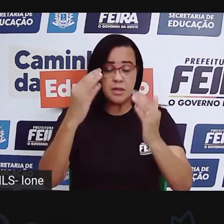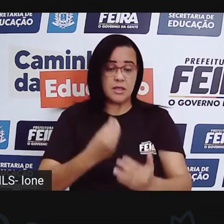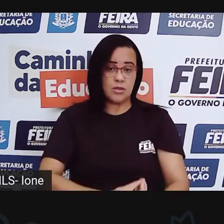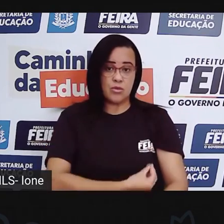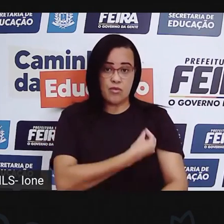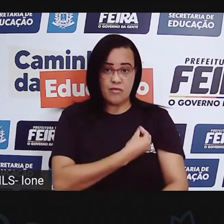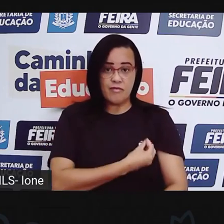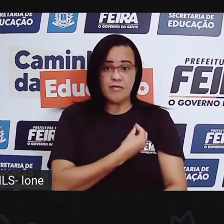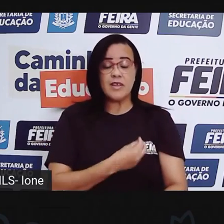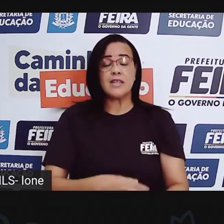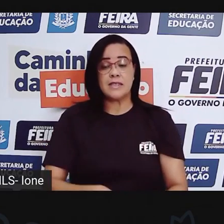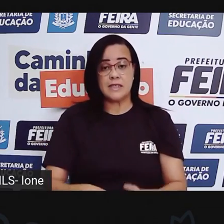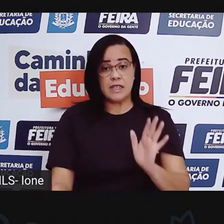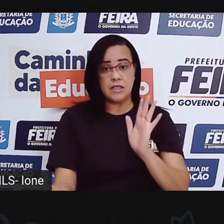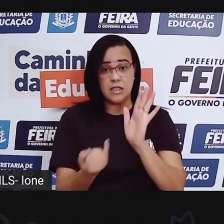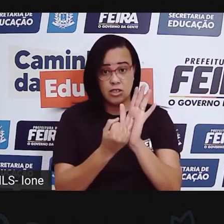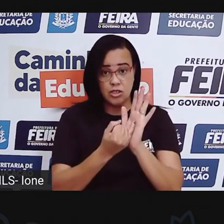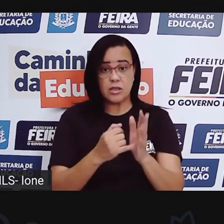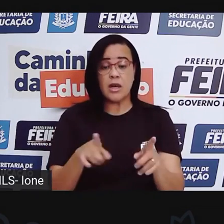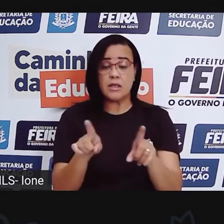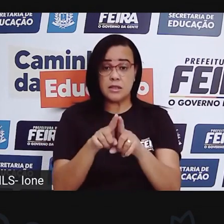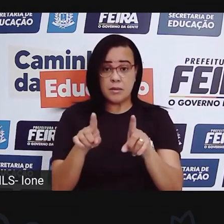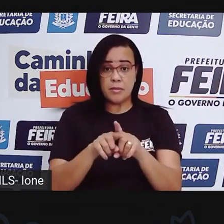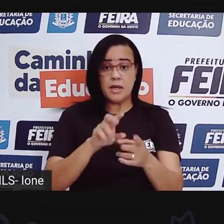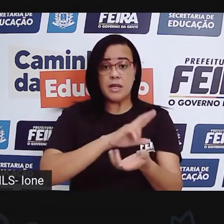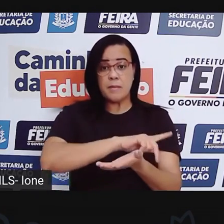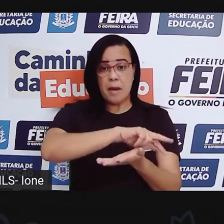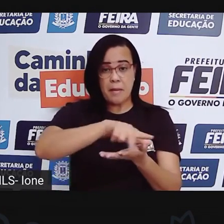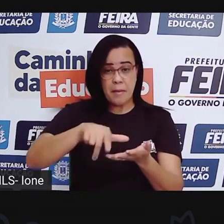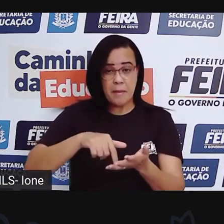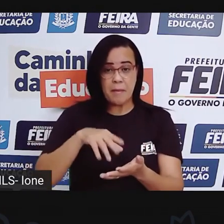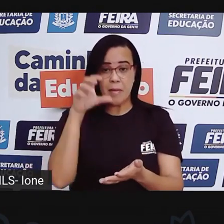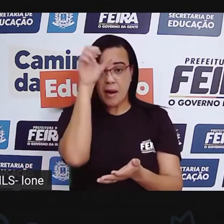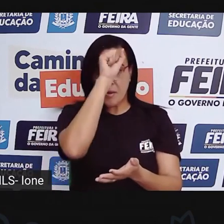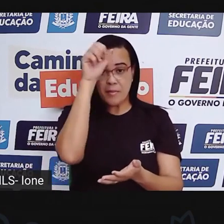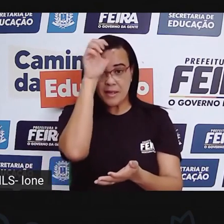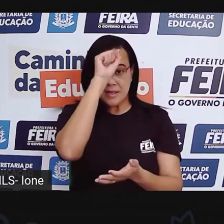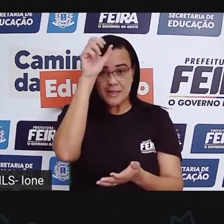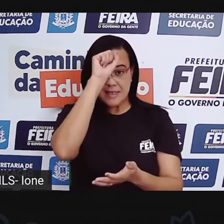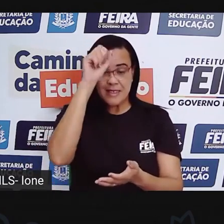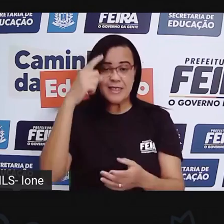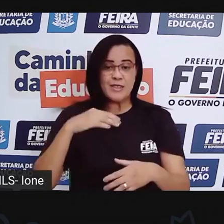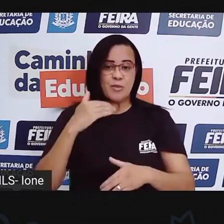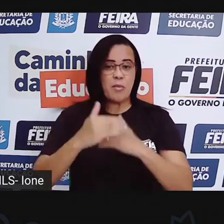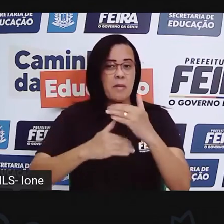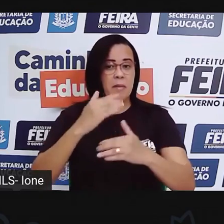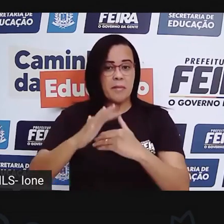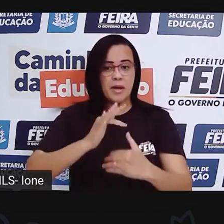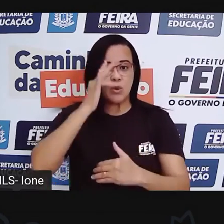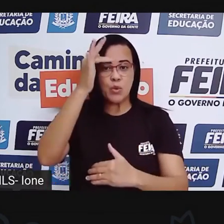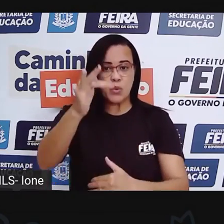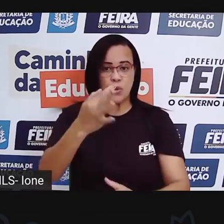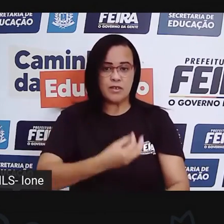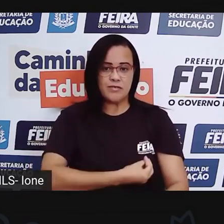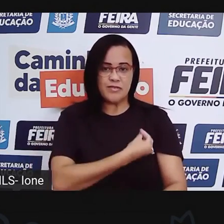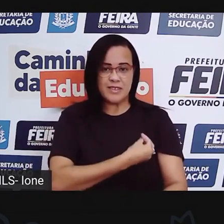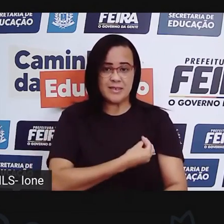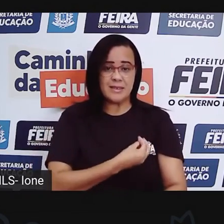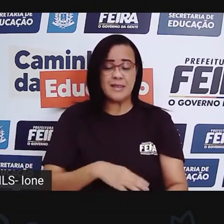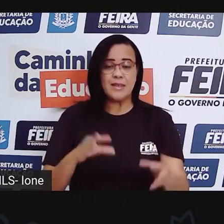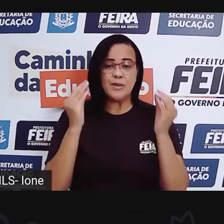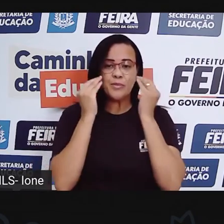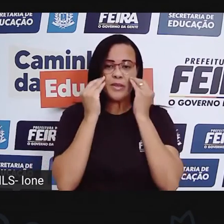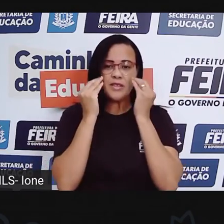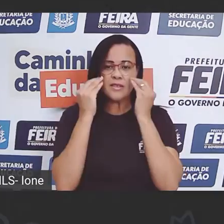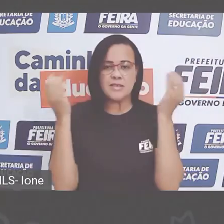E aprendendo aí conhecimentos que a gente usa aí pro resto da vida. Tá certo? Um beijão, pessoal. E até